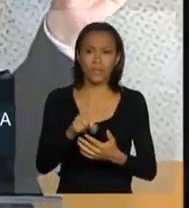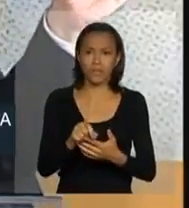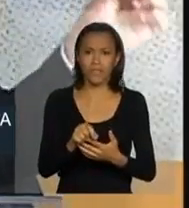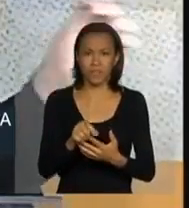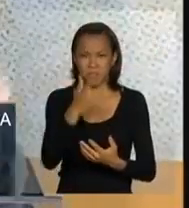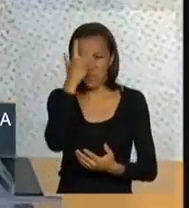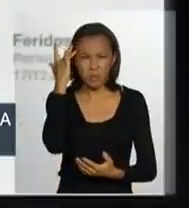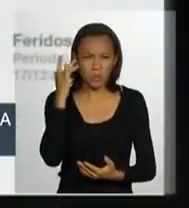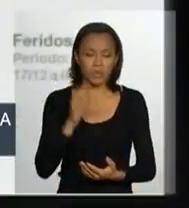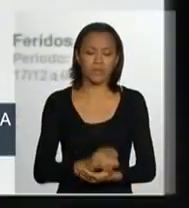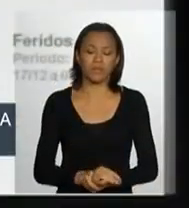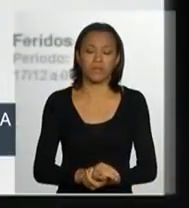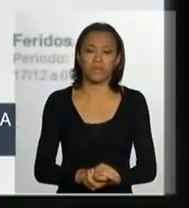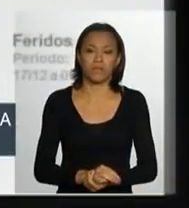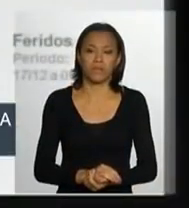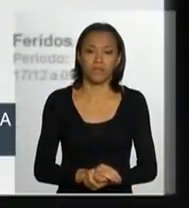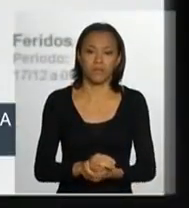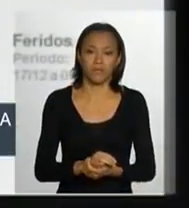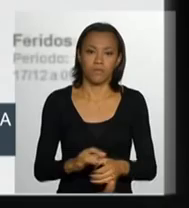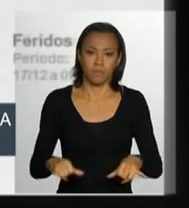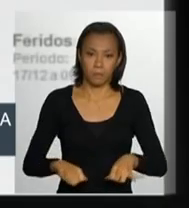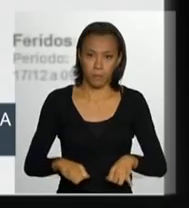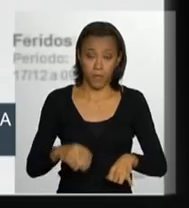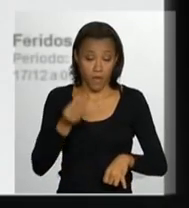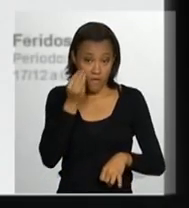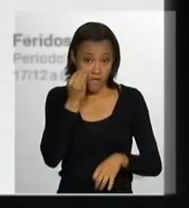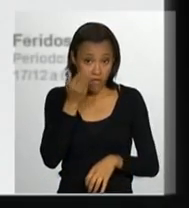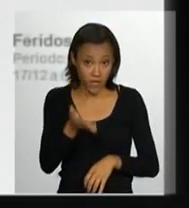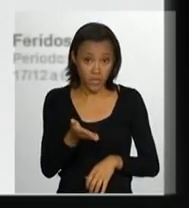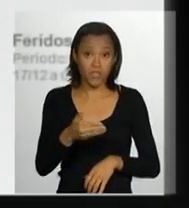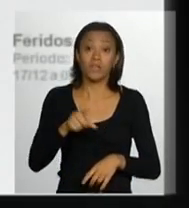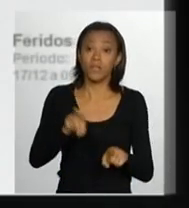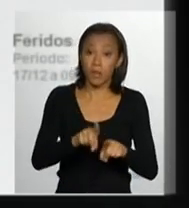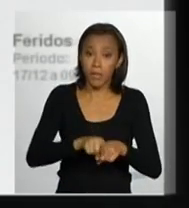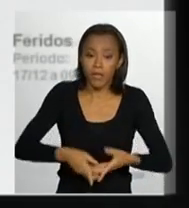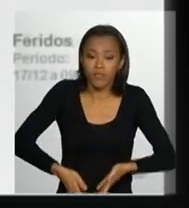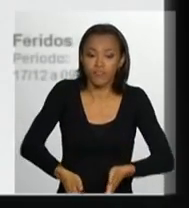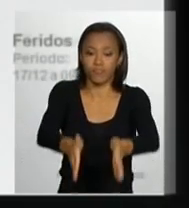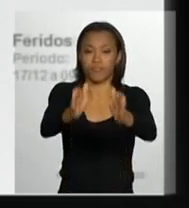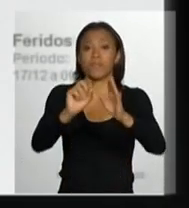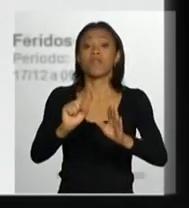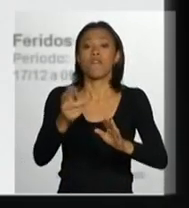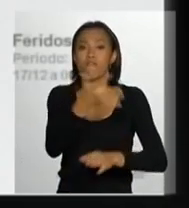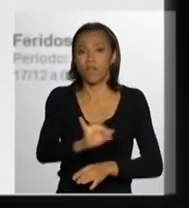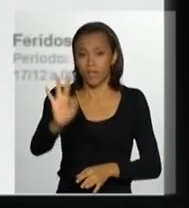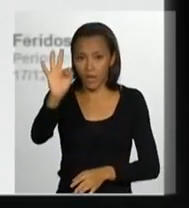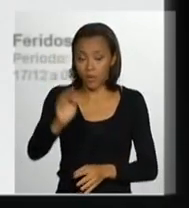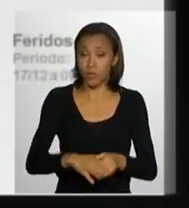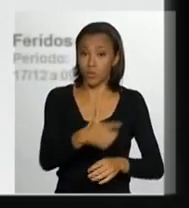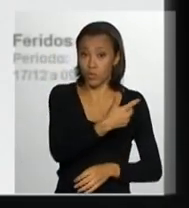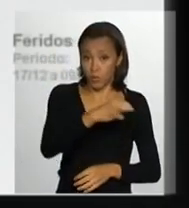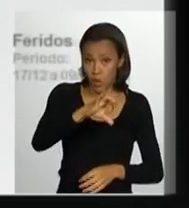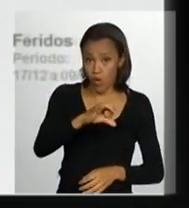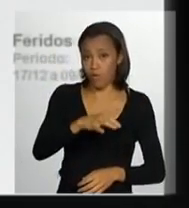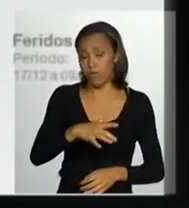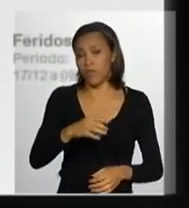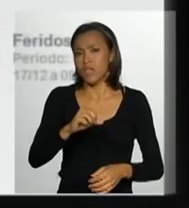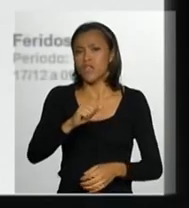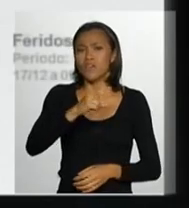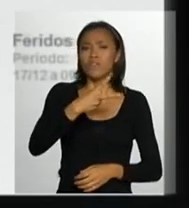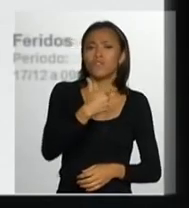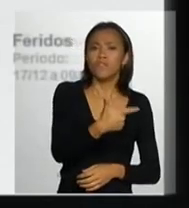feridos. Vejam. também nas estradas federais, nós tínhamos, em 2000 e 2009, 21